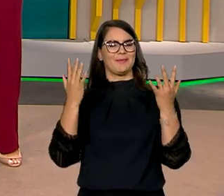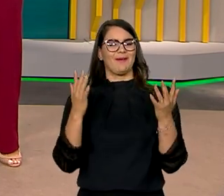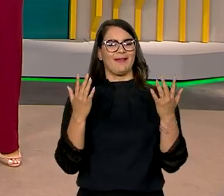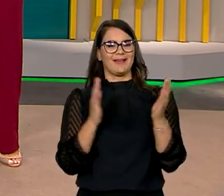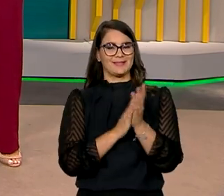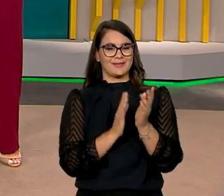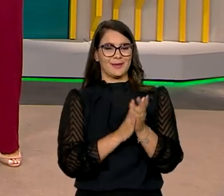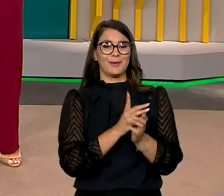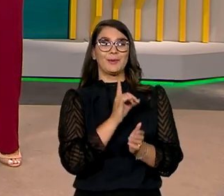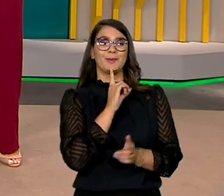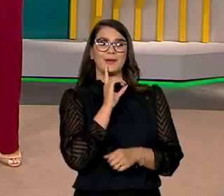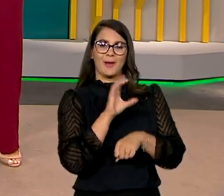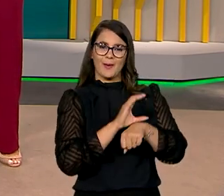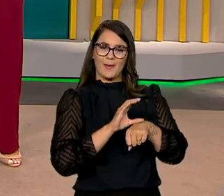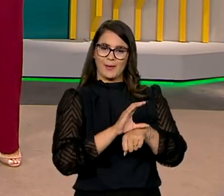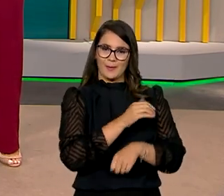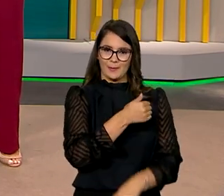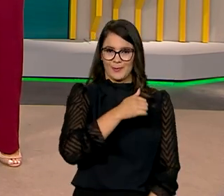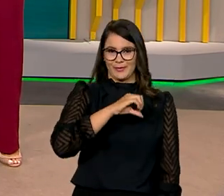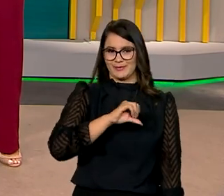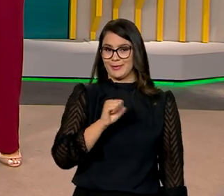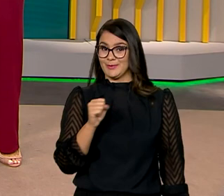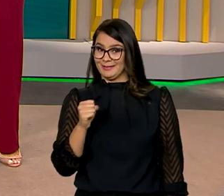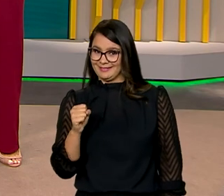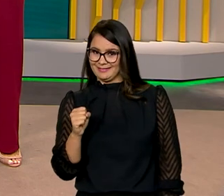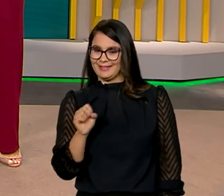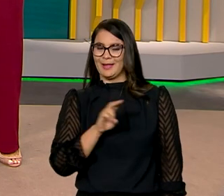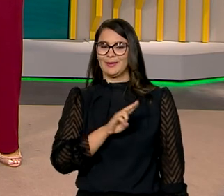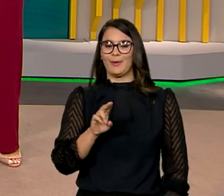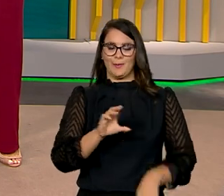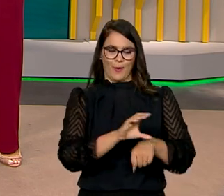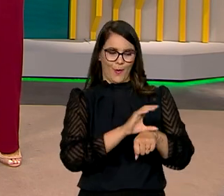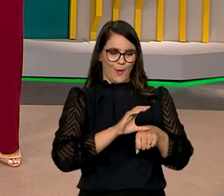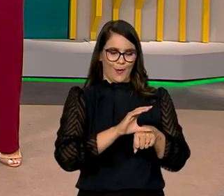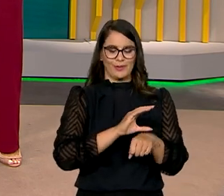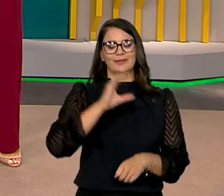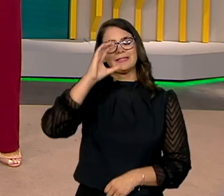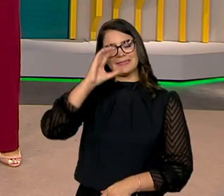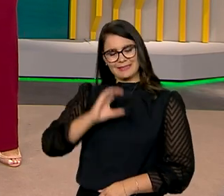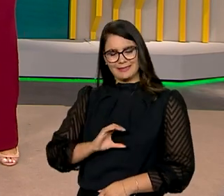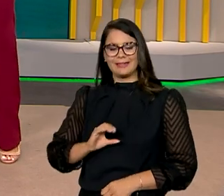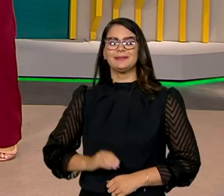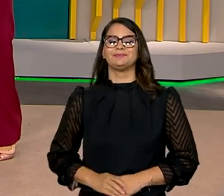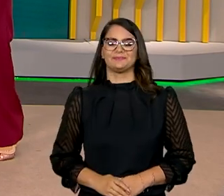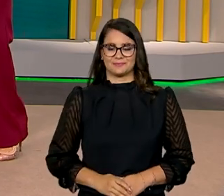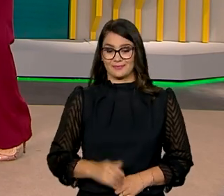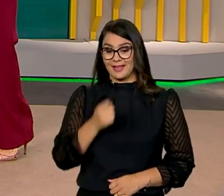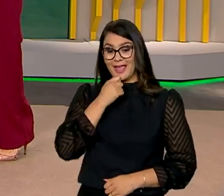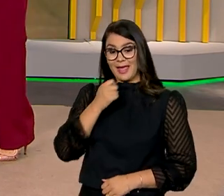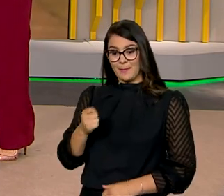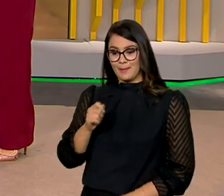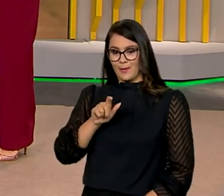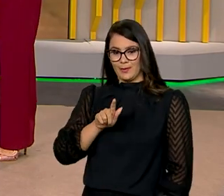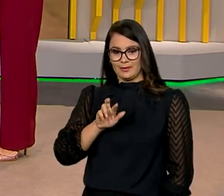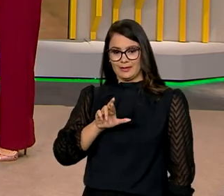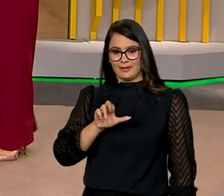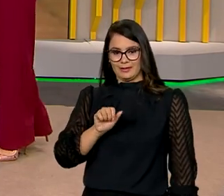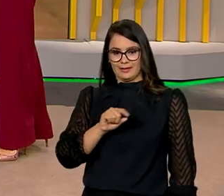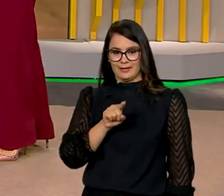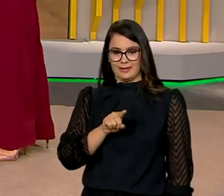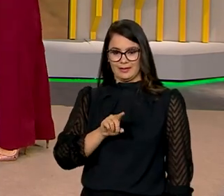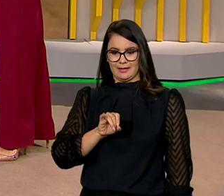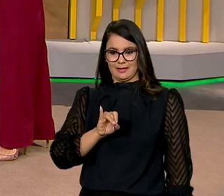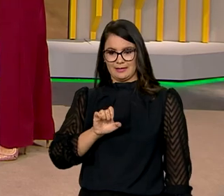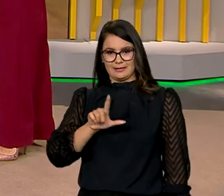da Constituição de 1988, a chamada Constituição Cidadã. A repórter Graziele Bezerra dá